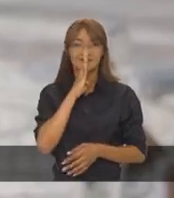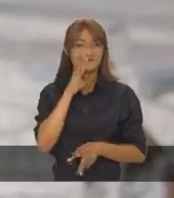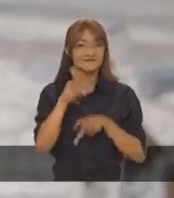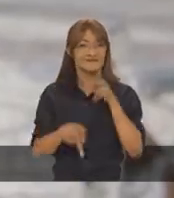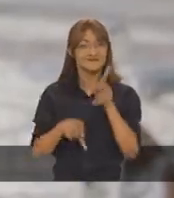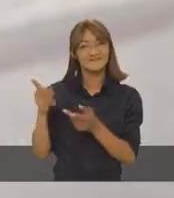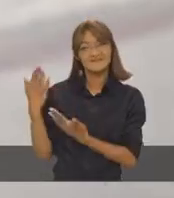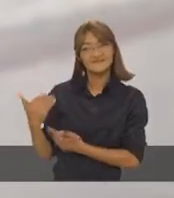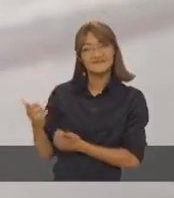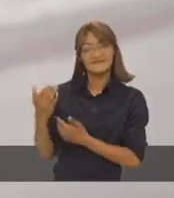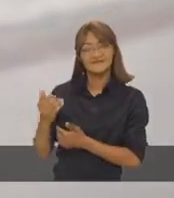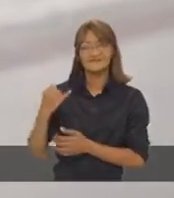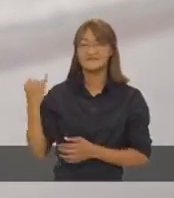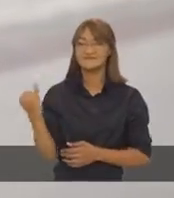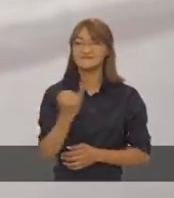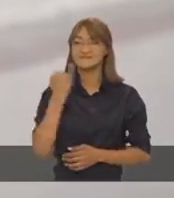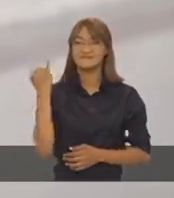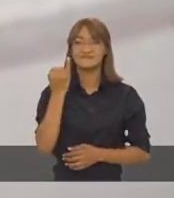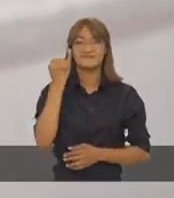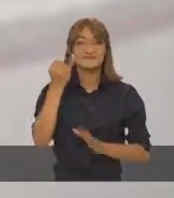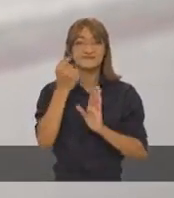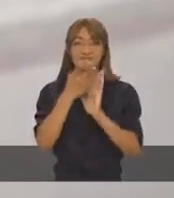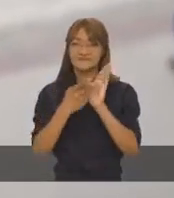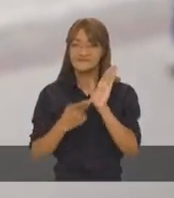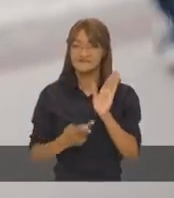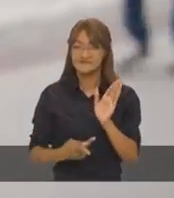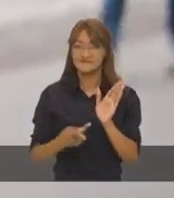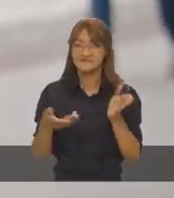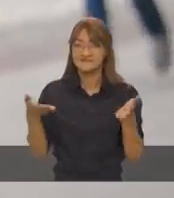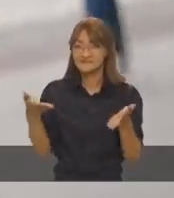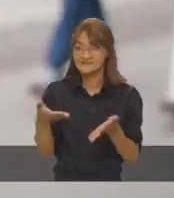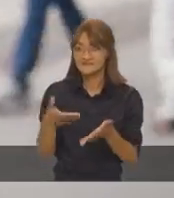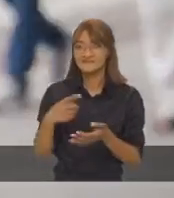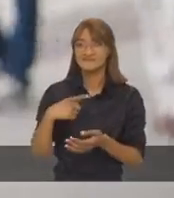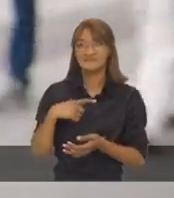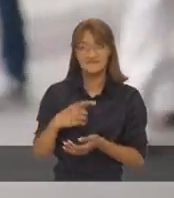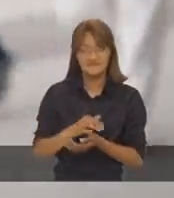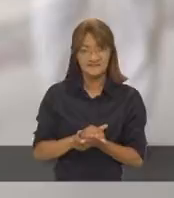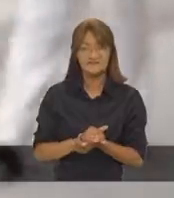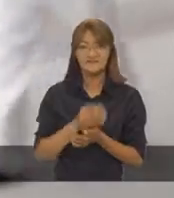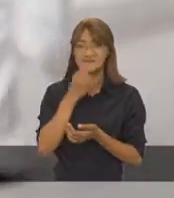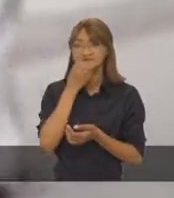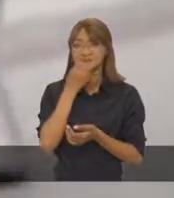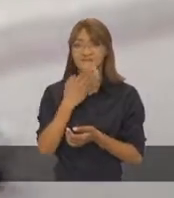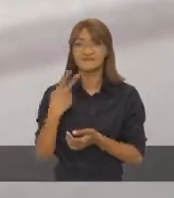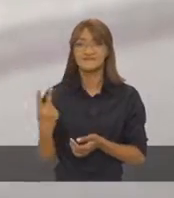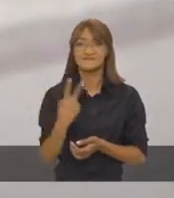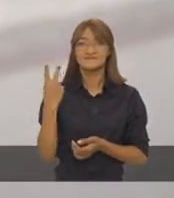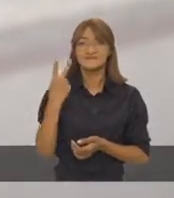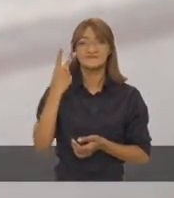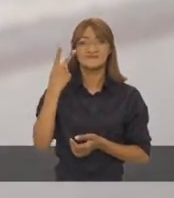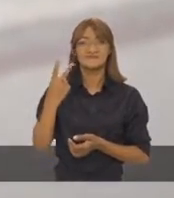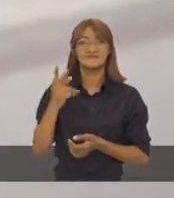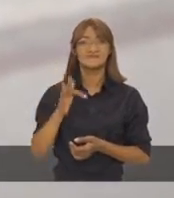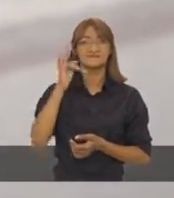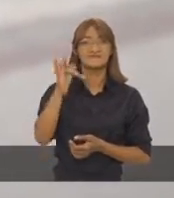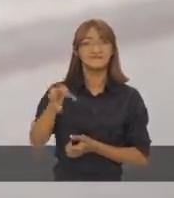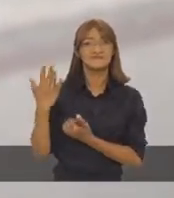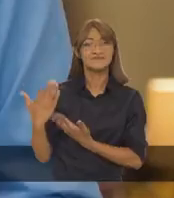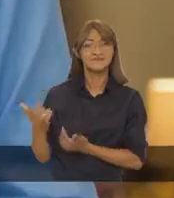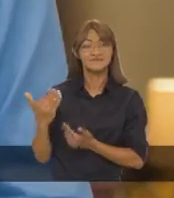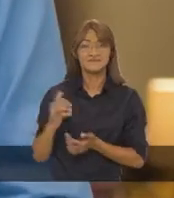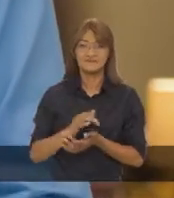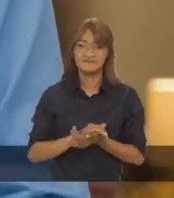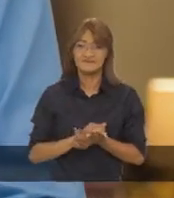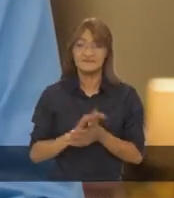população, para o jovem. É muito importante o projeto que ele vem fazendo, né? Para agregar mais valor ao jovem, para o futuro, né?